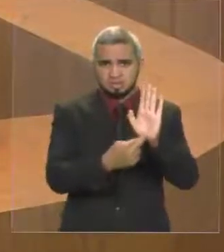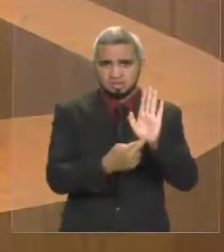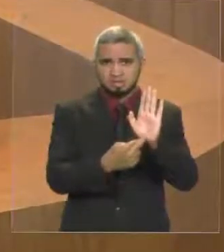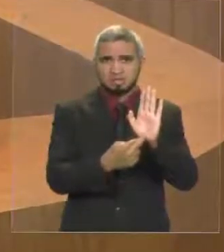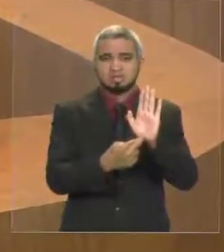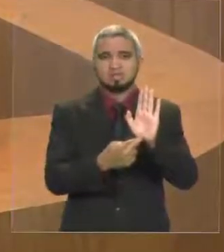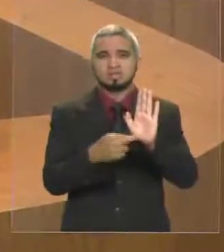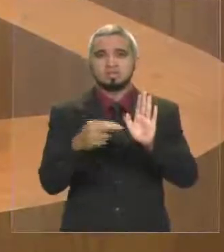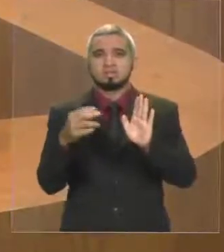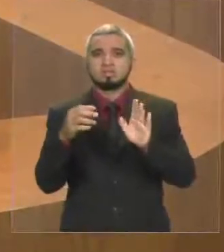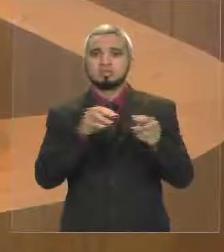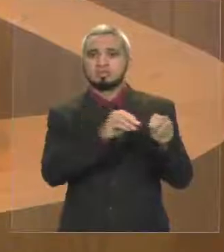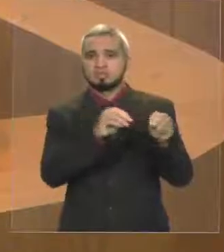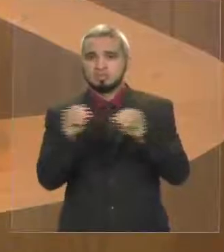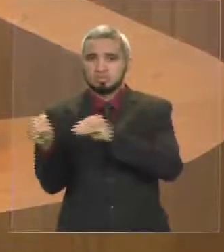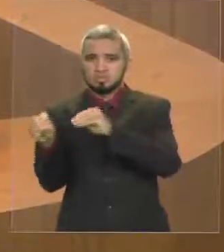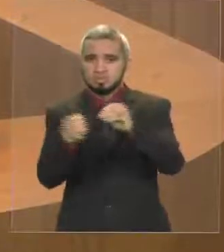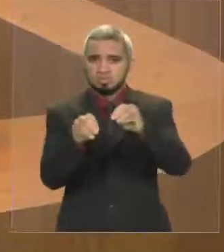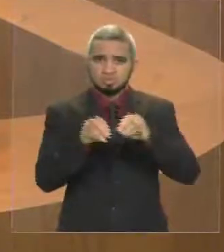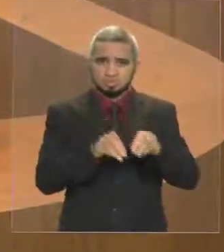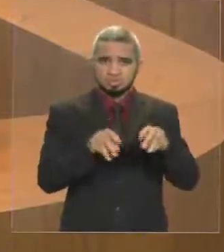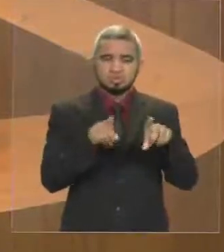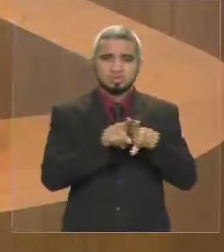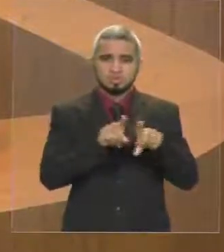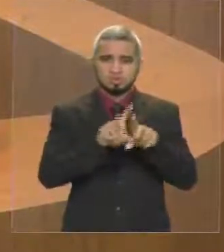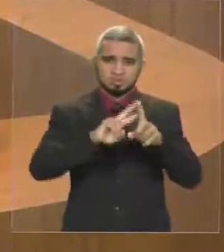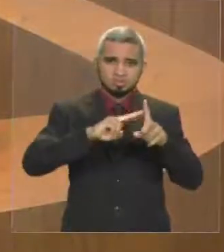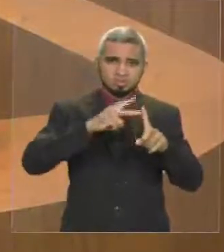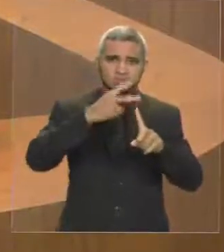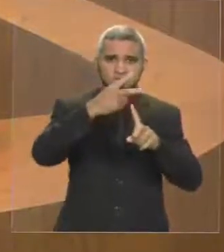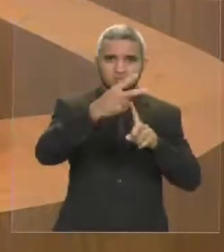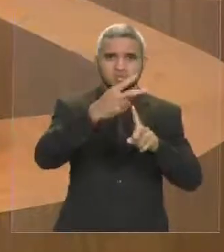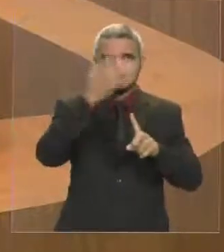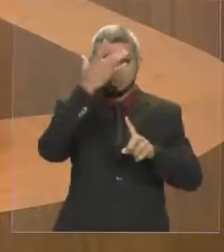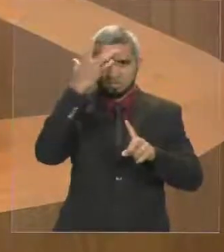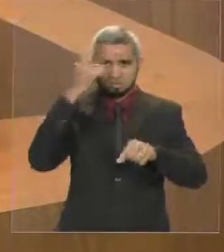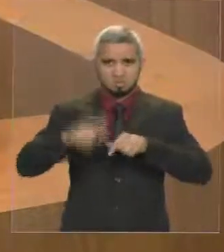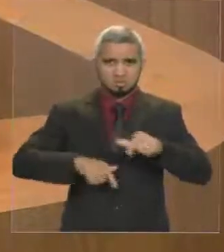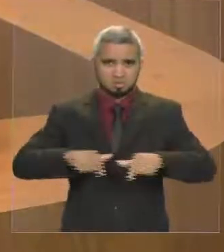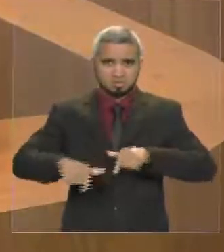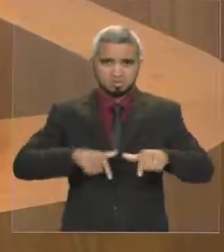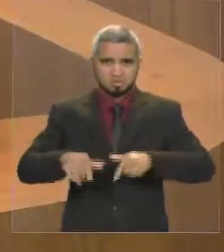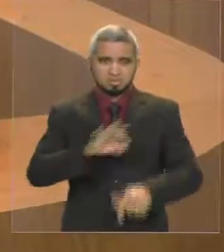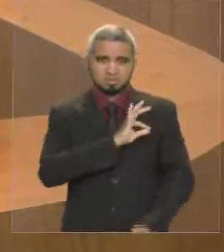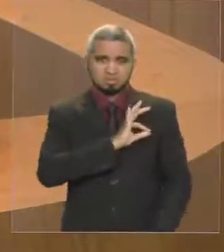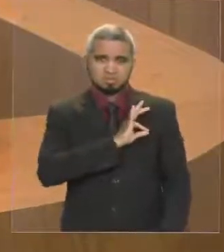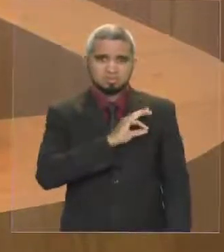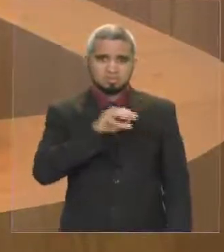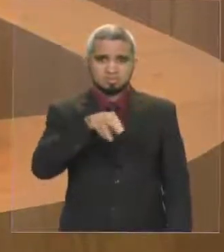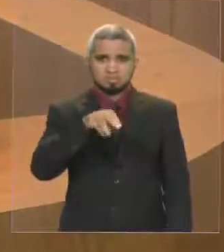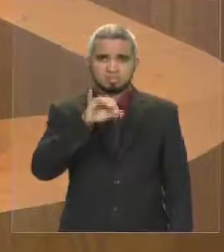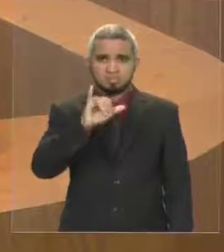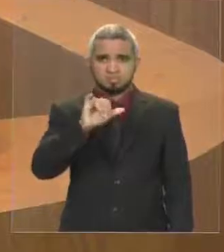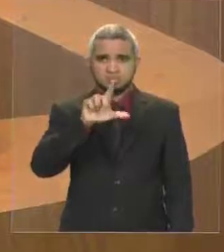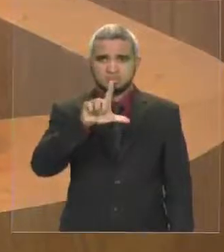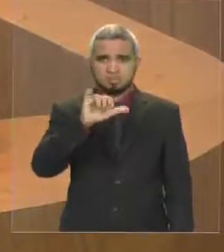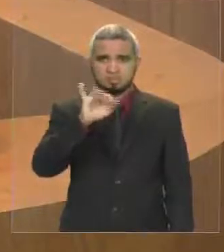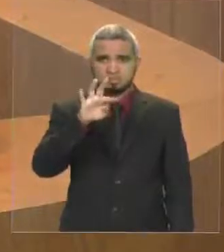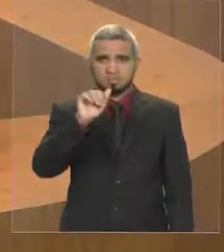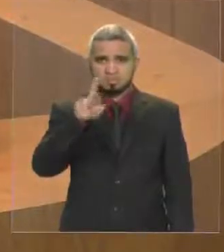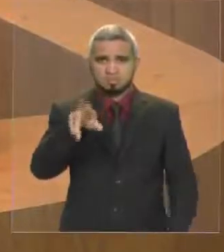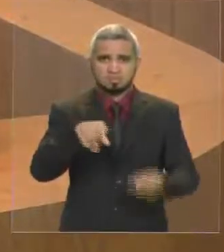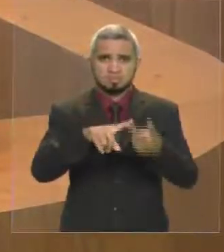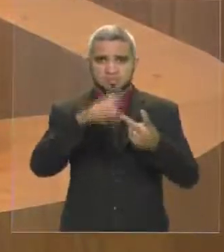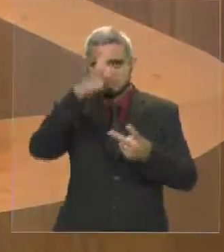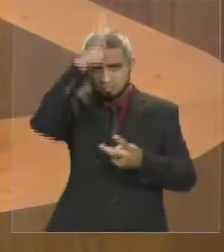lotação, transferência e promoção dos membros da Polícia Militar e Corpo de Bombeiros Militar. Aqui diz o artigo primeiro,